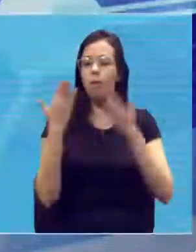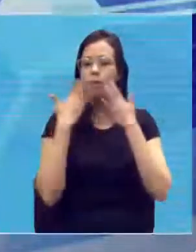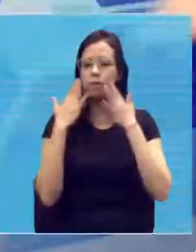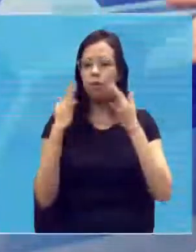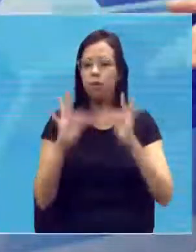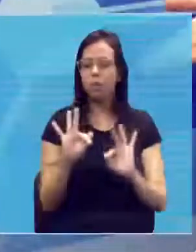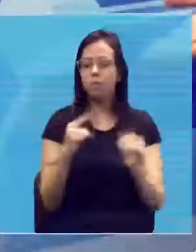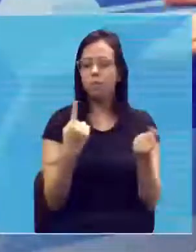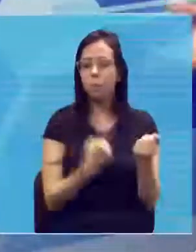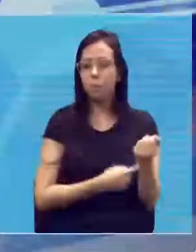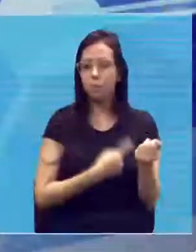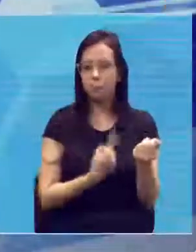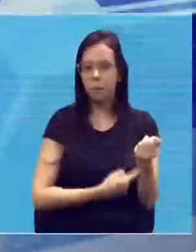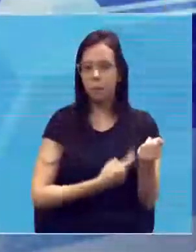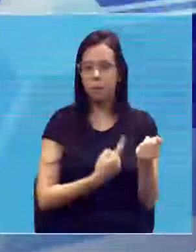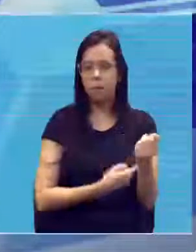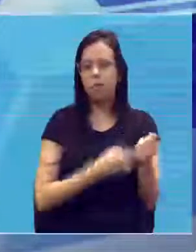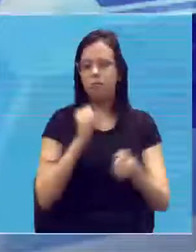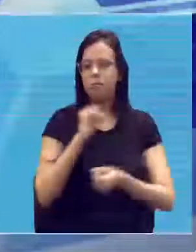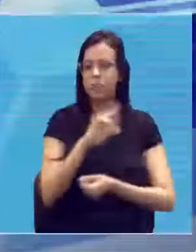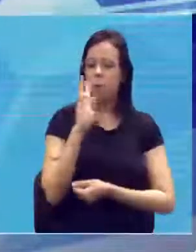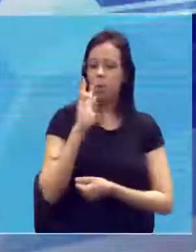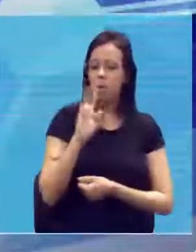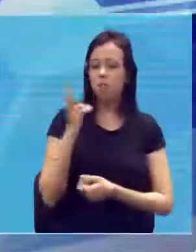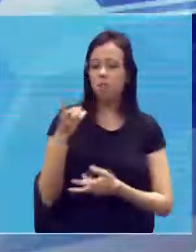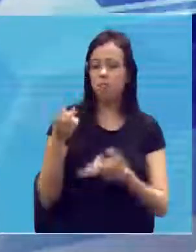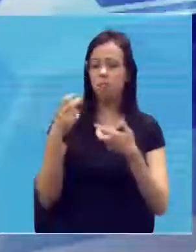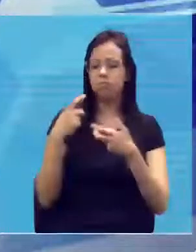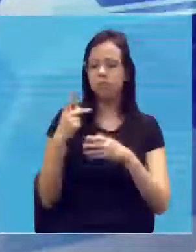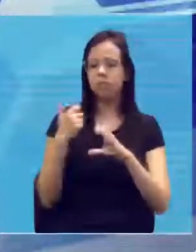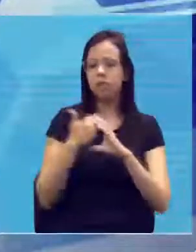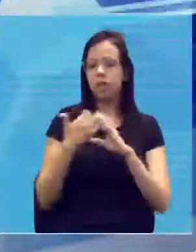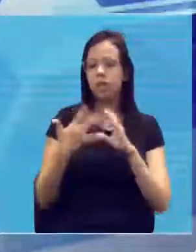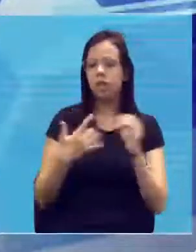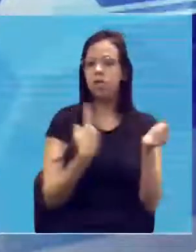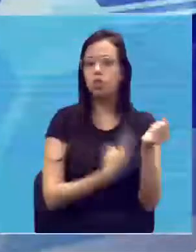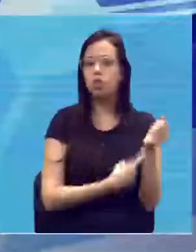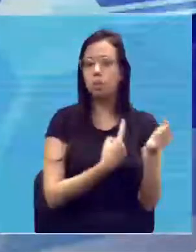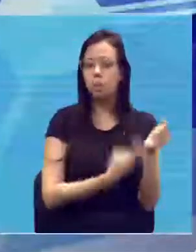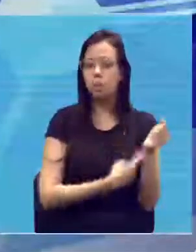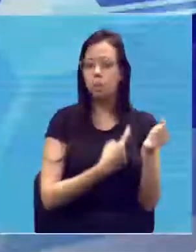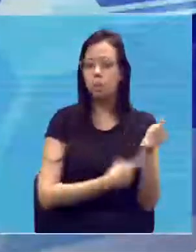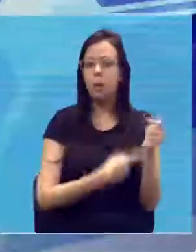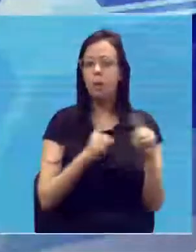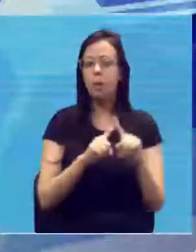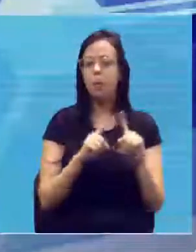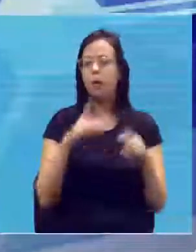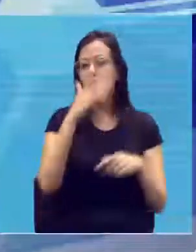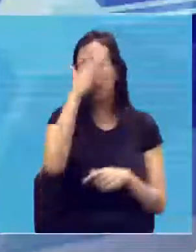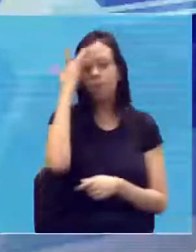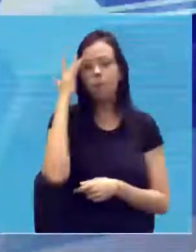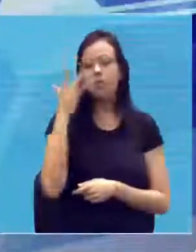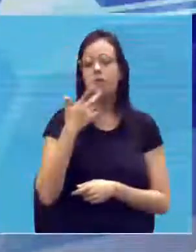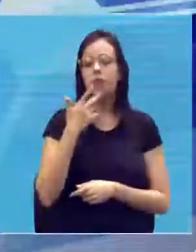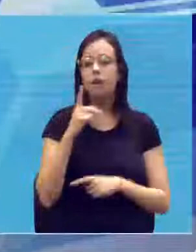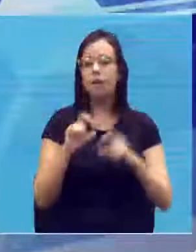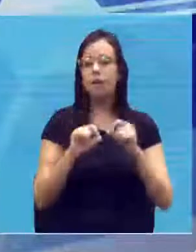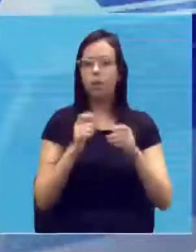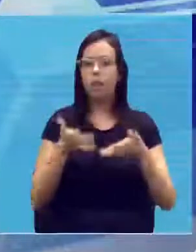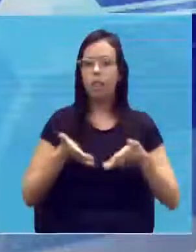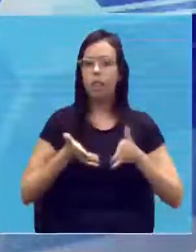fenotipicamente branco. Você olhava para ele, ele é branco. O todo mundo falava no período que ele estava vivo? o cara nasceu